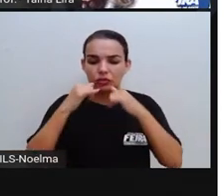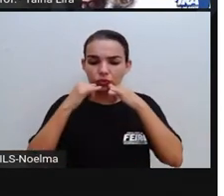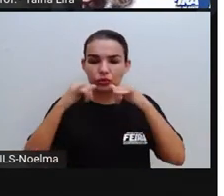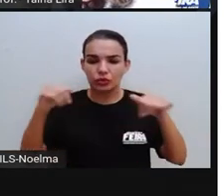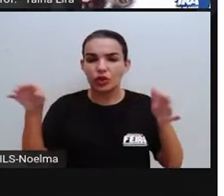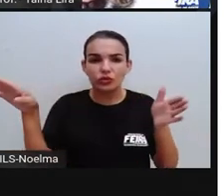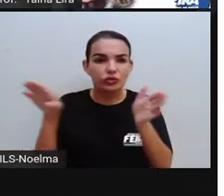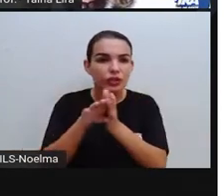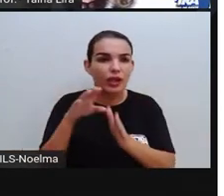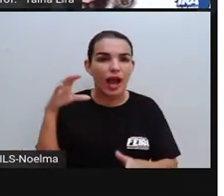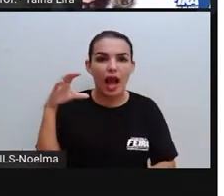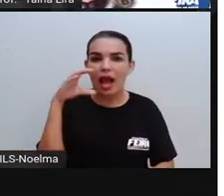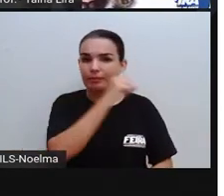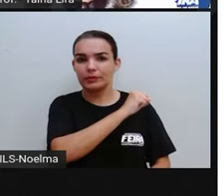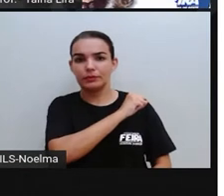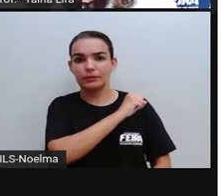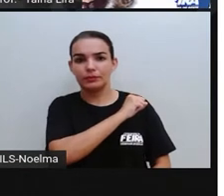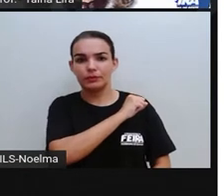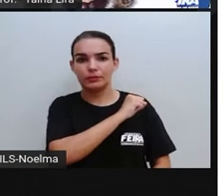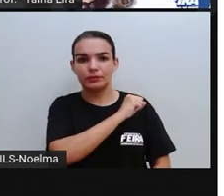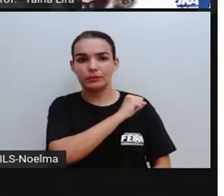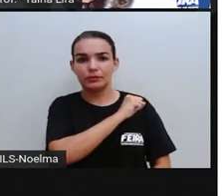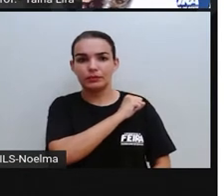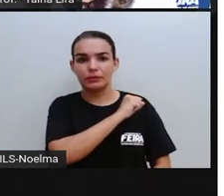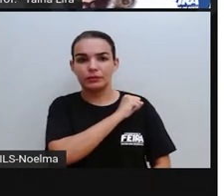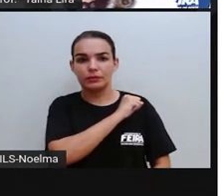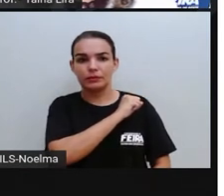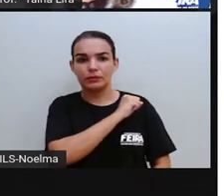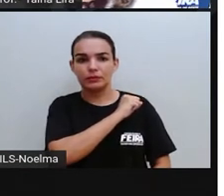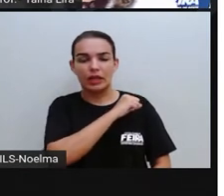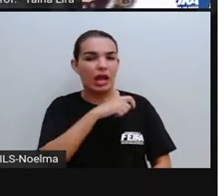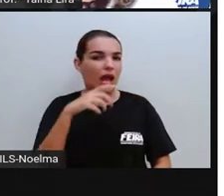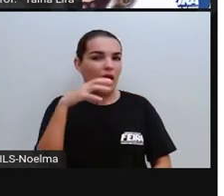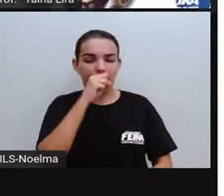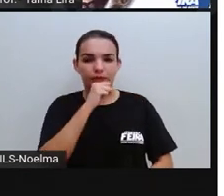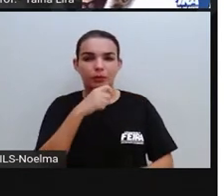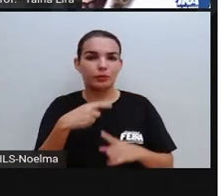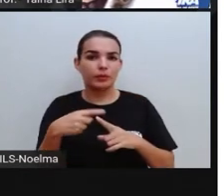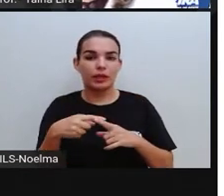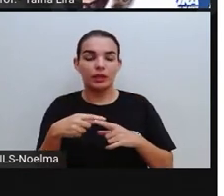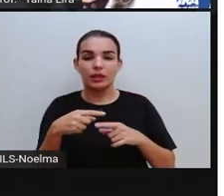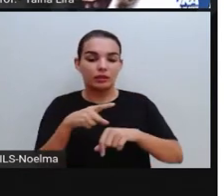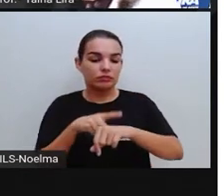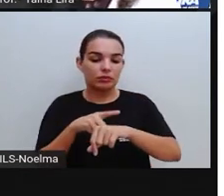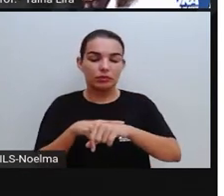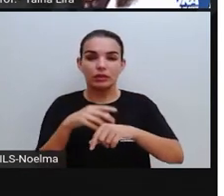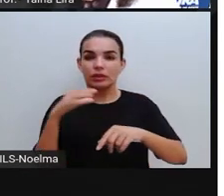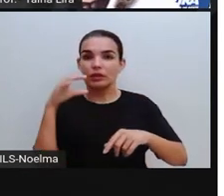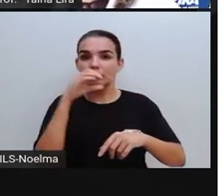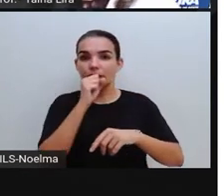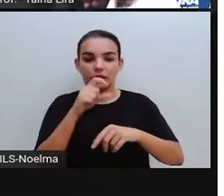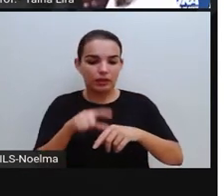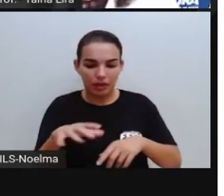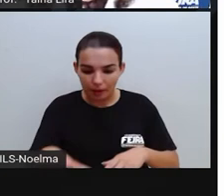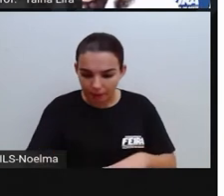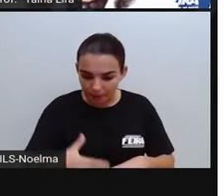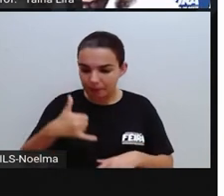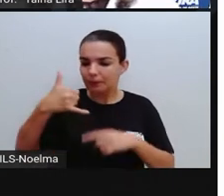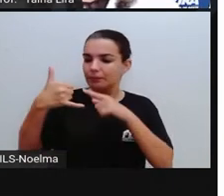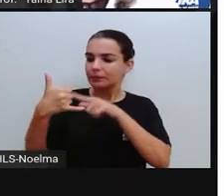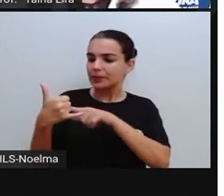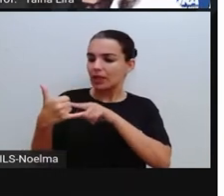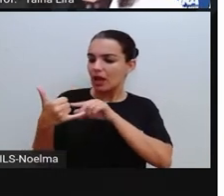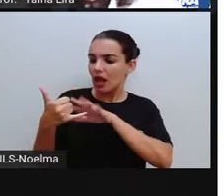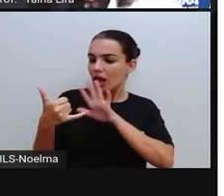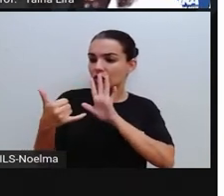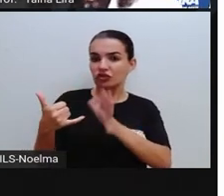chegam, né, de maneira, muitas vezes a gente está nem esperando, quando pega no celular, a notícia já